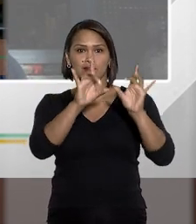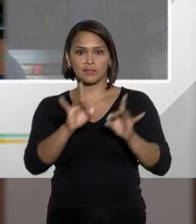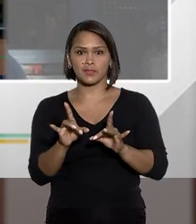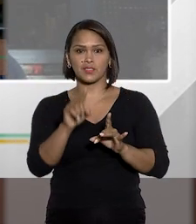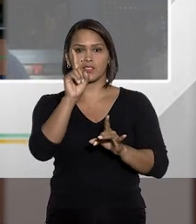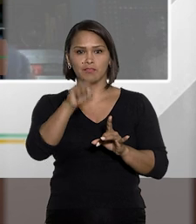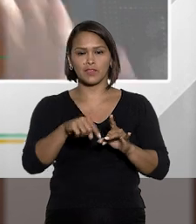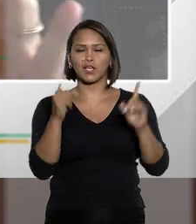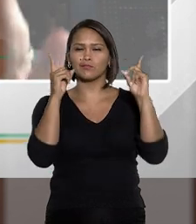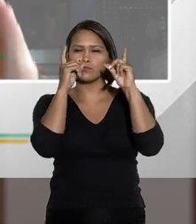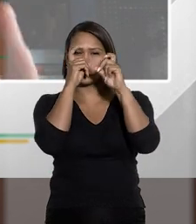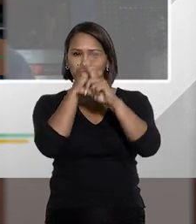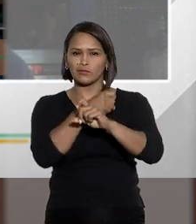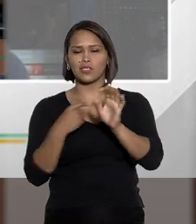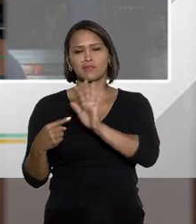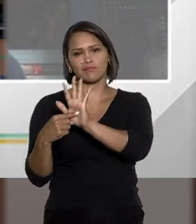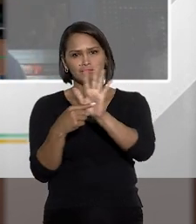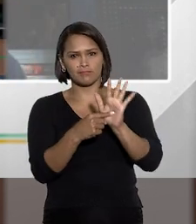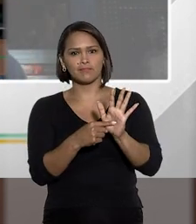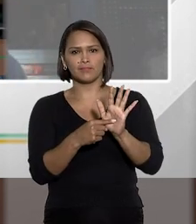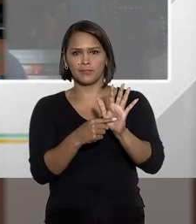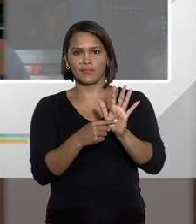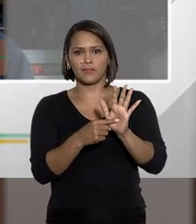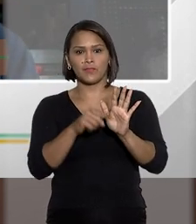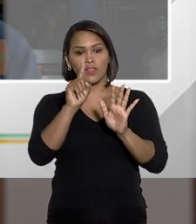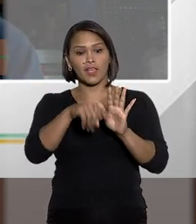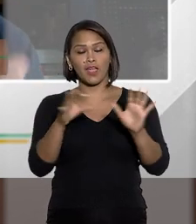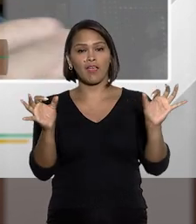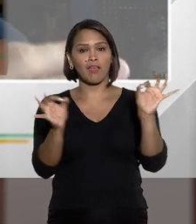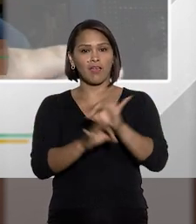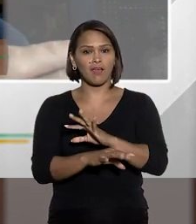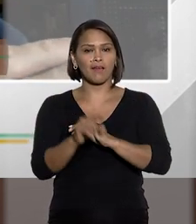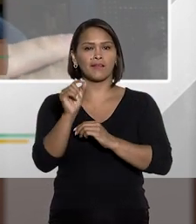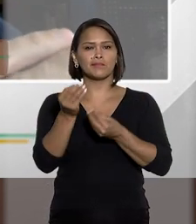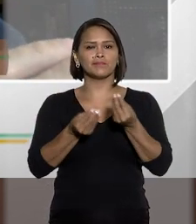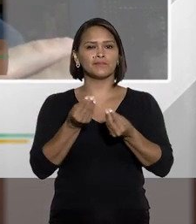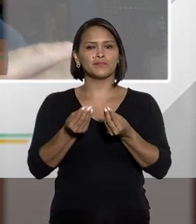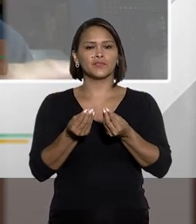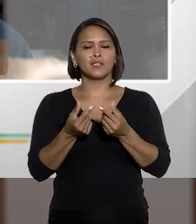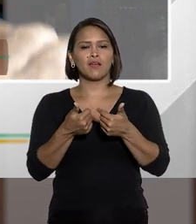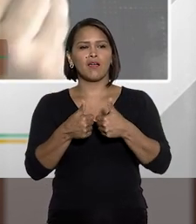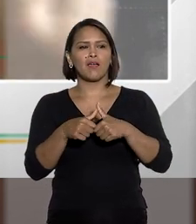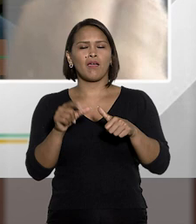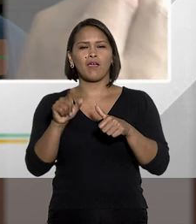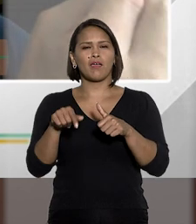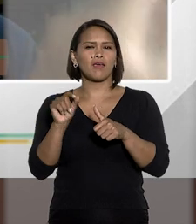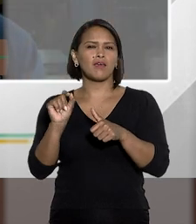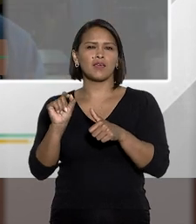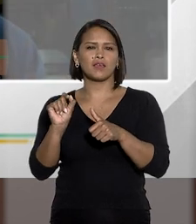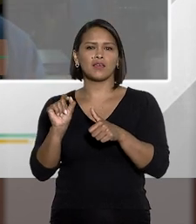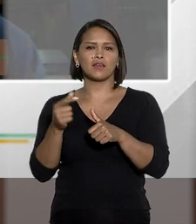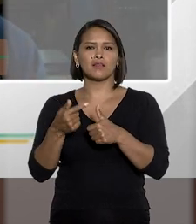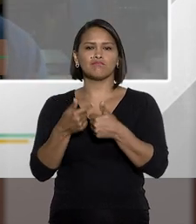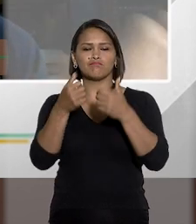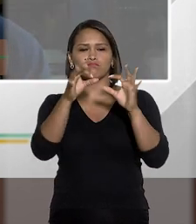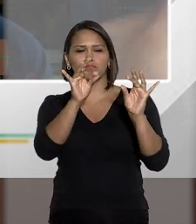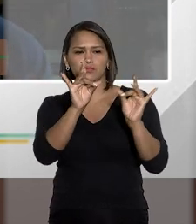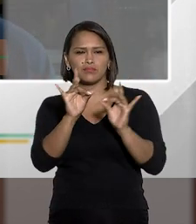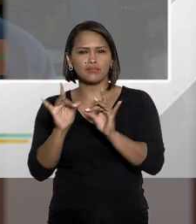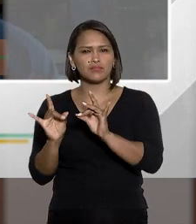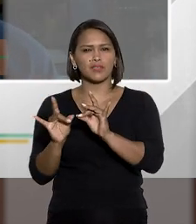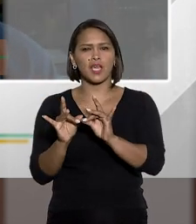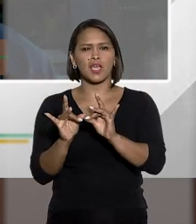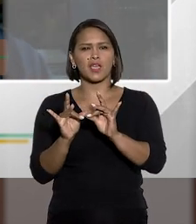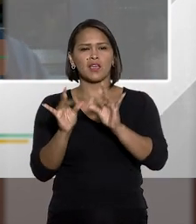subjetivo específico é de difícil demonstração, ele acaba ficando sob